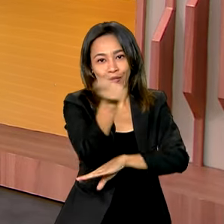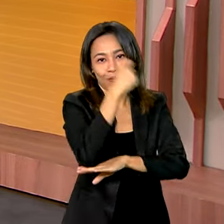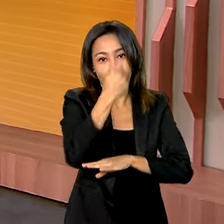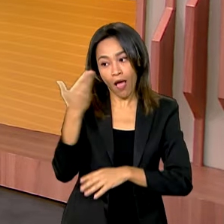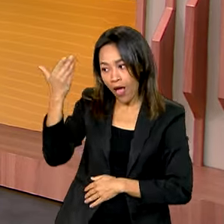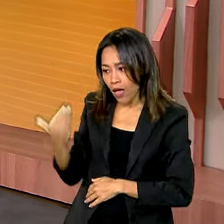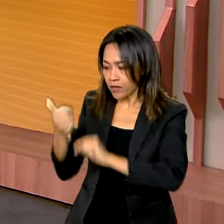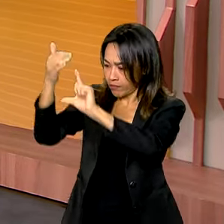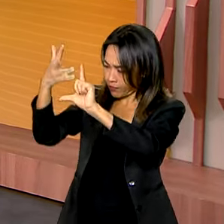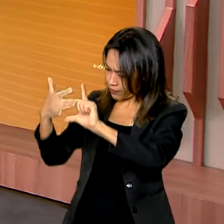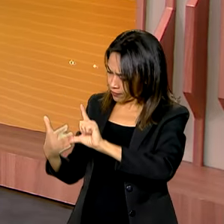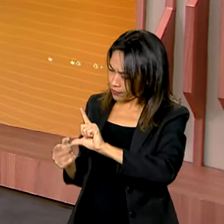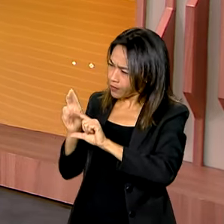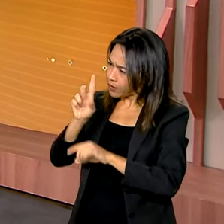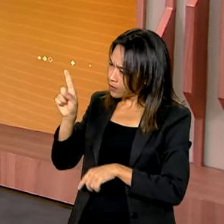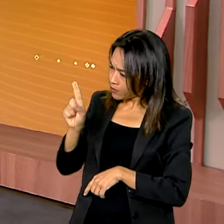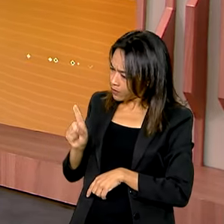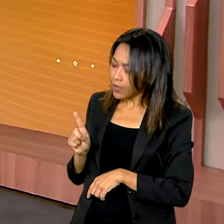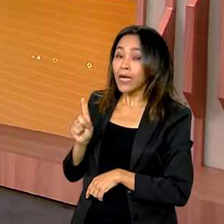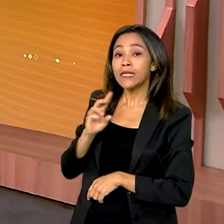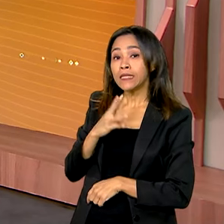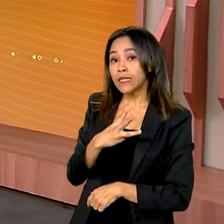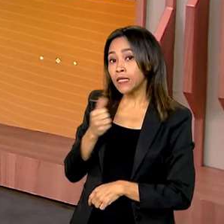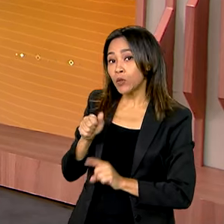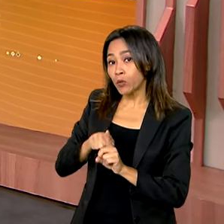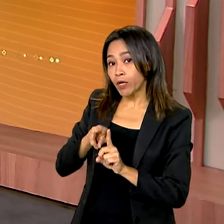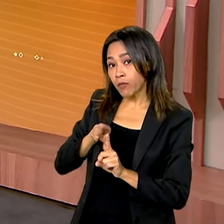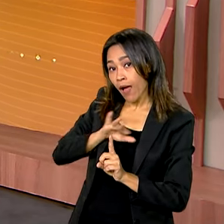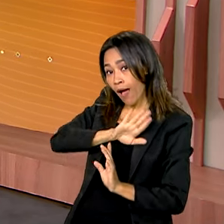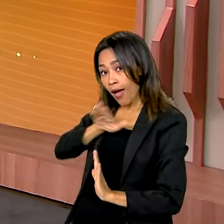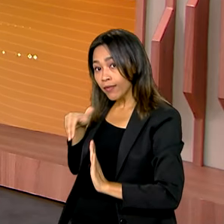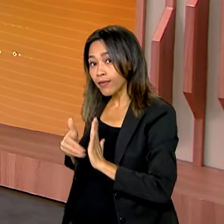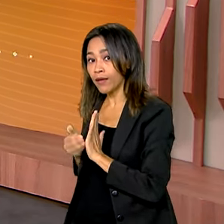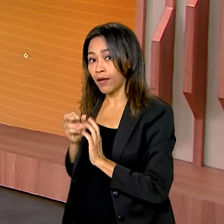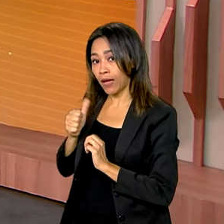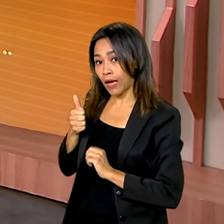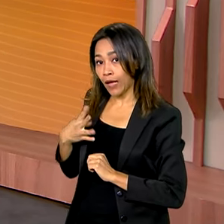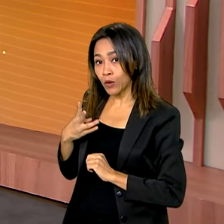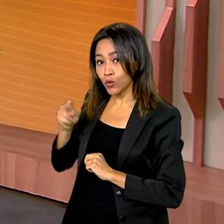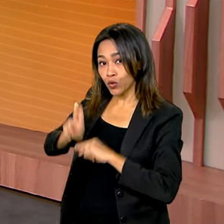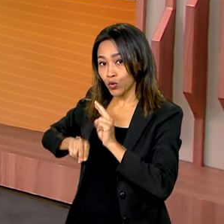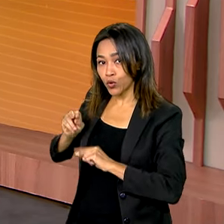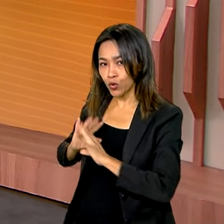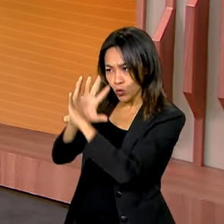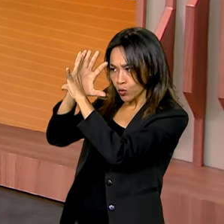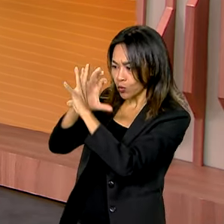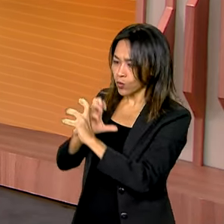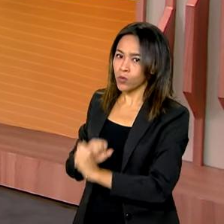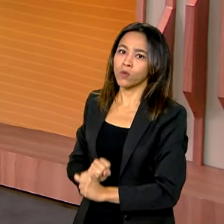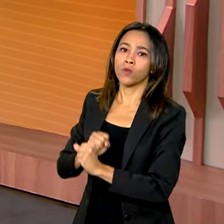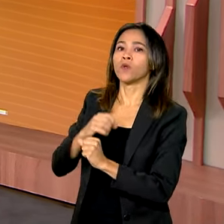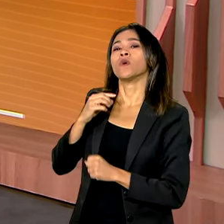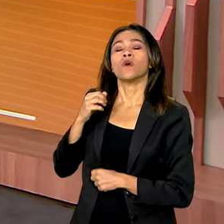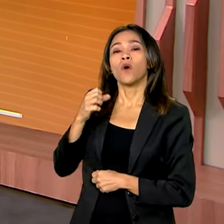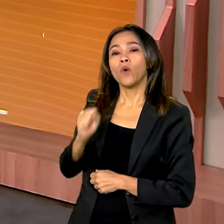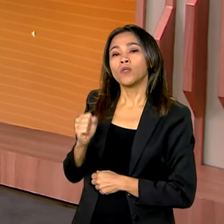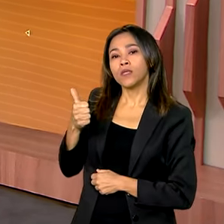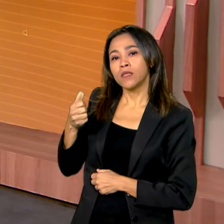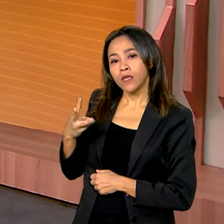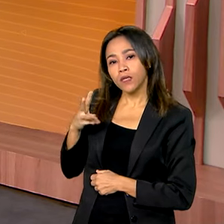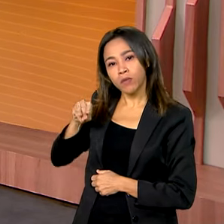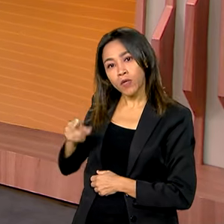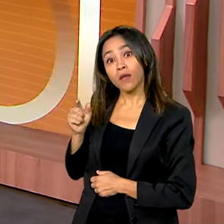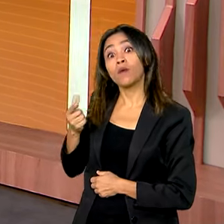apresenta pagamentos no período de 31 de maio a 14 de junho, totalizando 813 milhões de reais a mais de